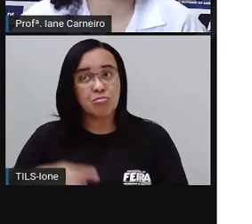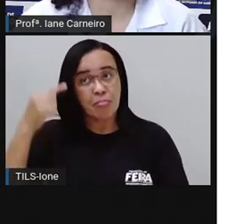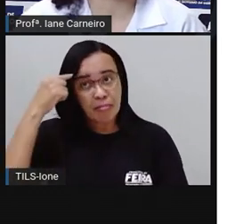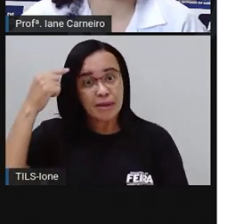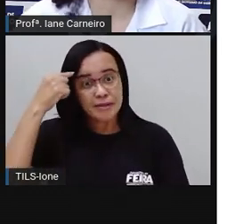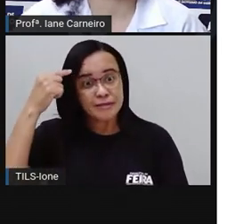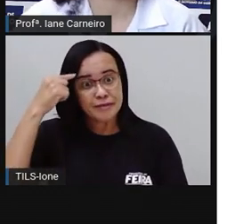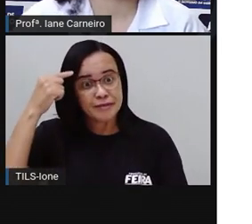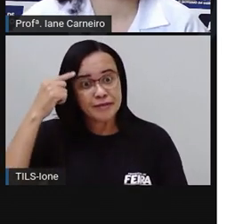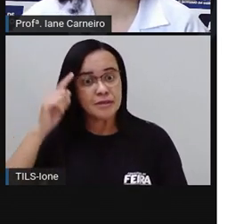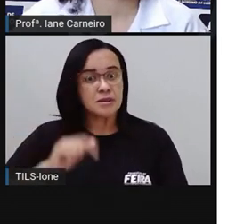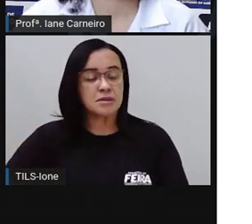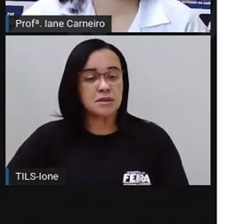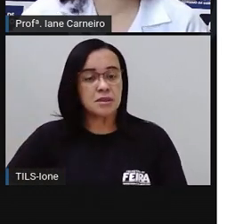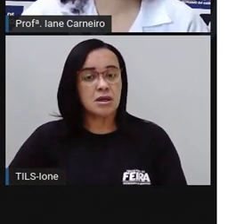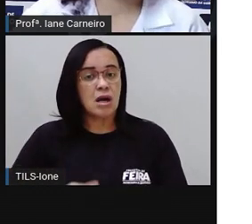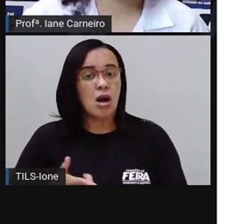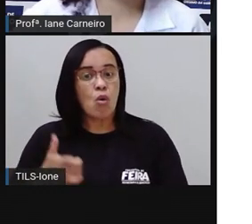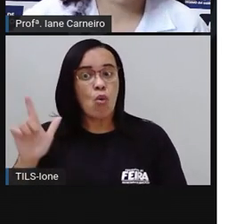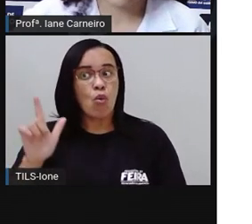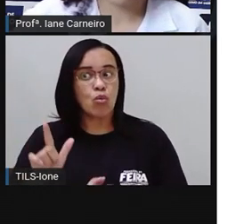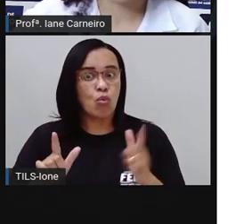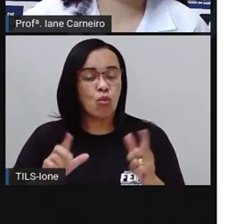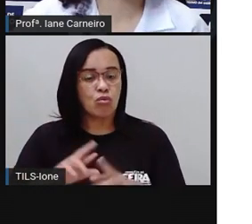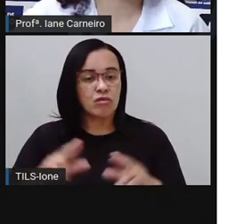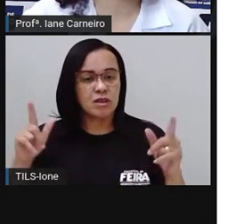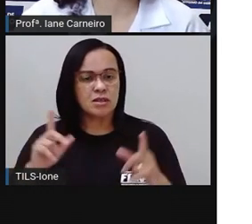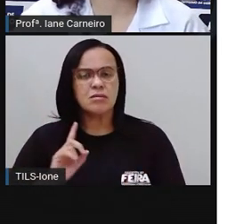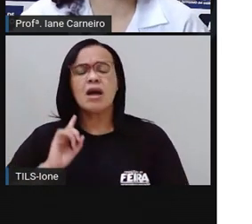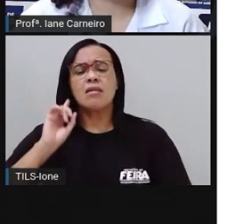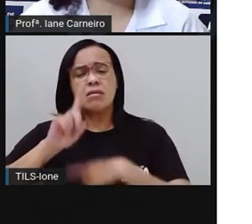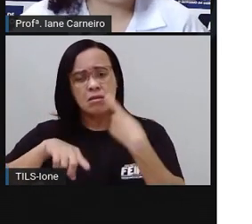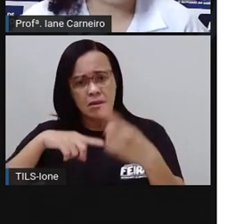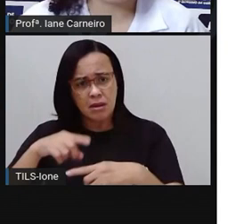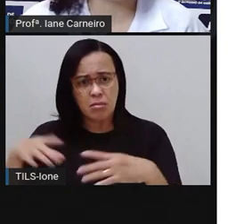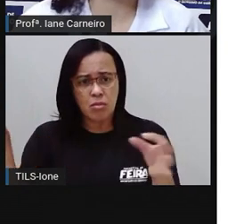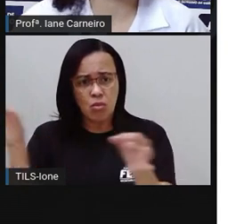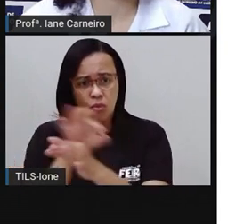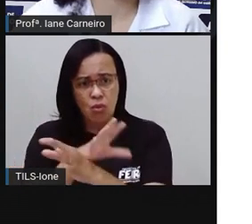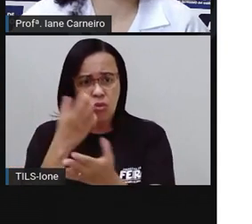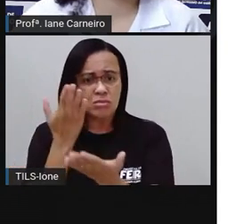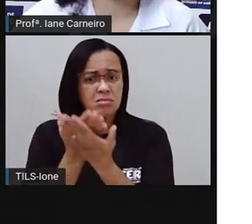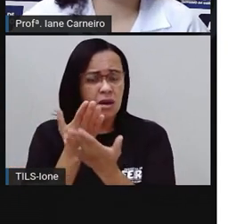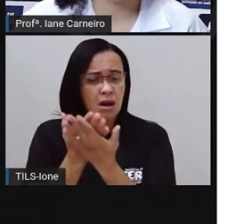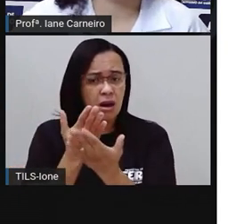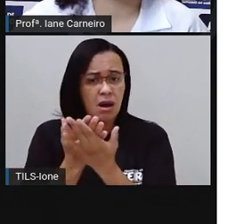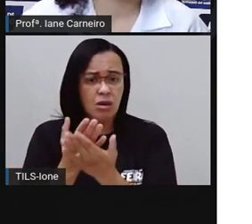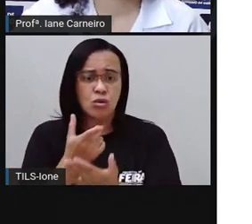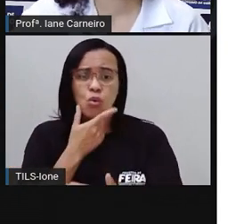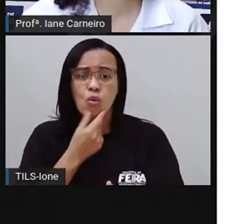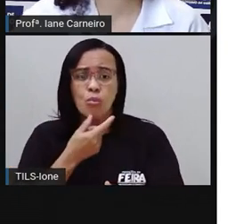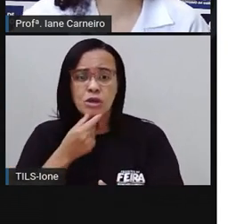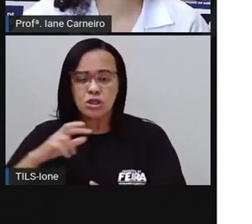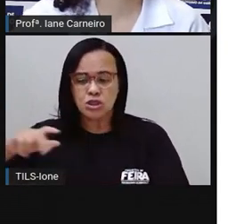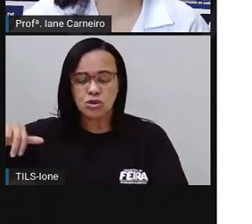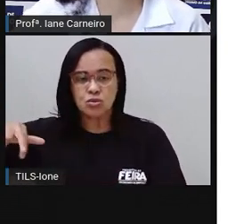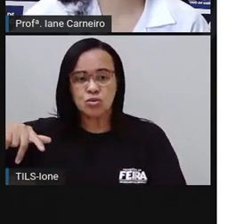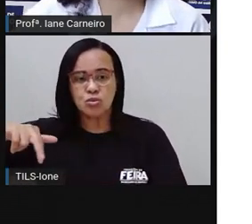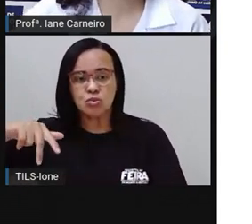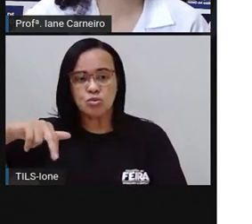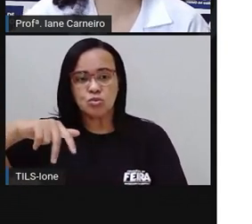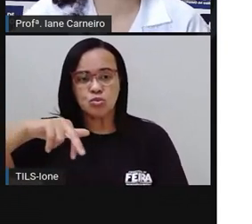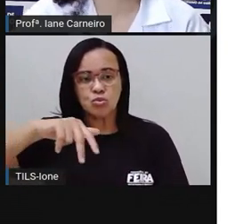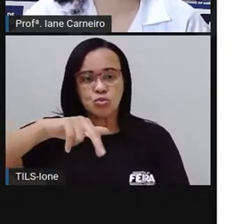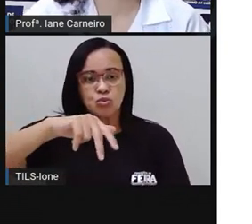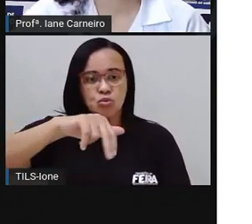dia sem pagar. Depois da aula, o Duende da Ponte estava esperando por Theo. Minha mãe mora